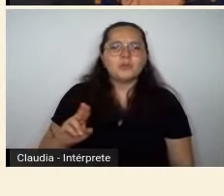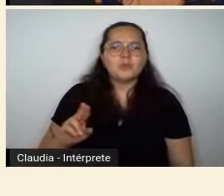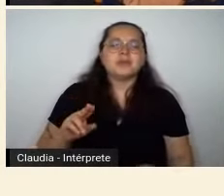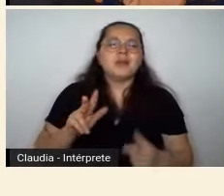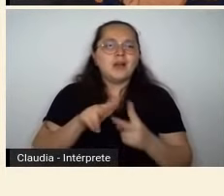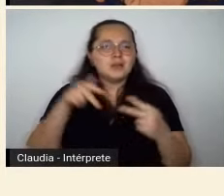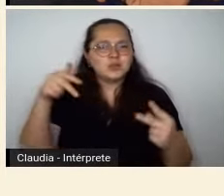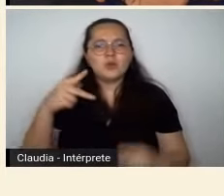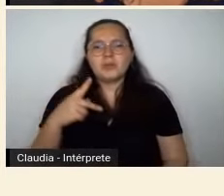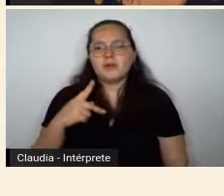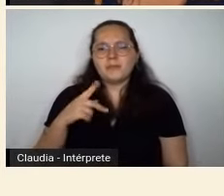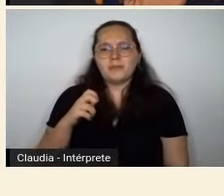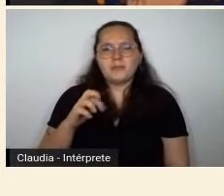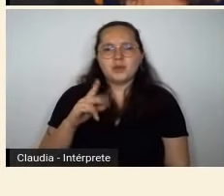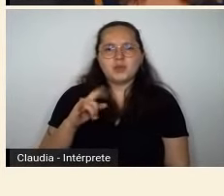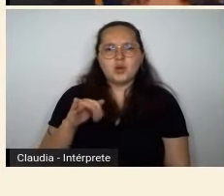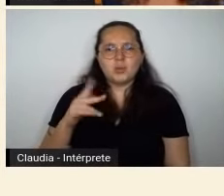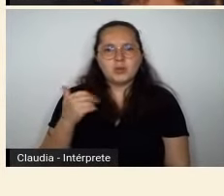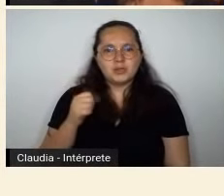difuso